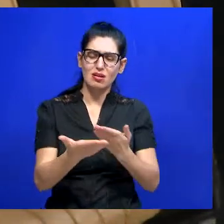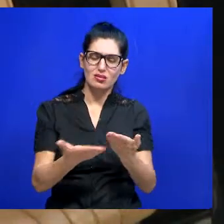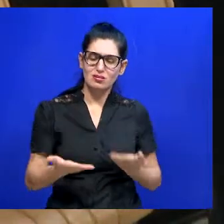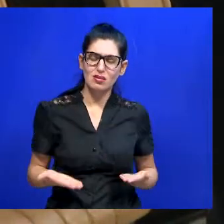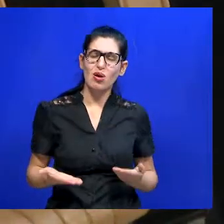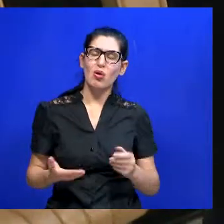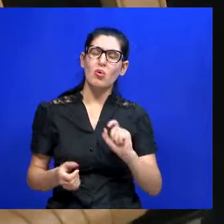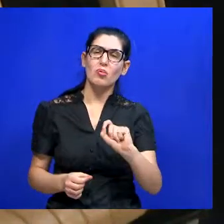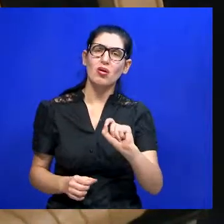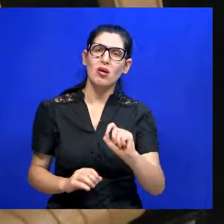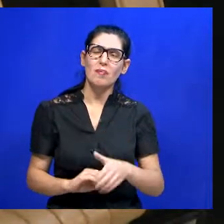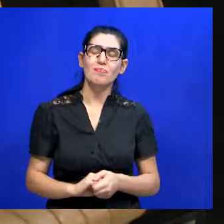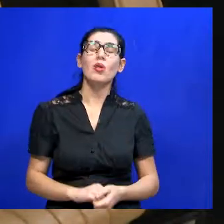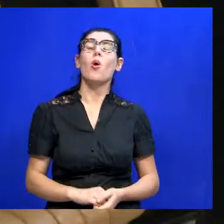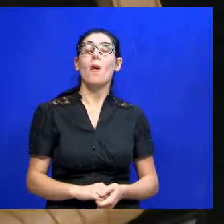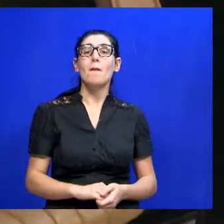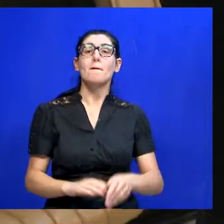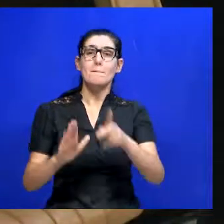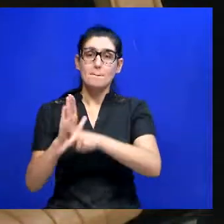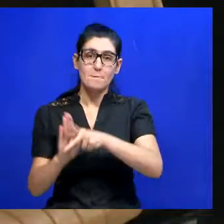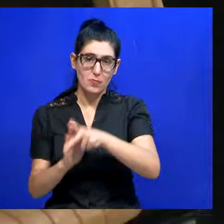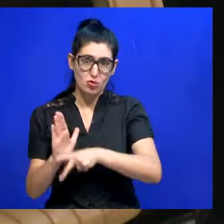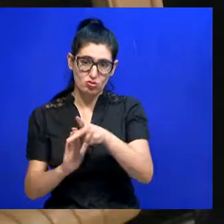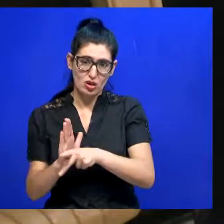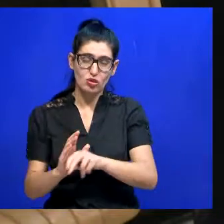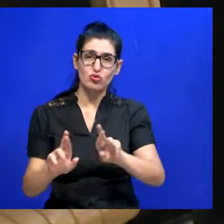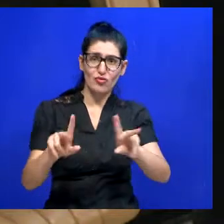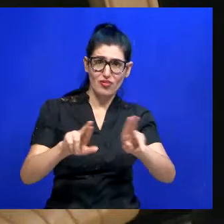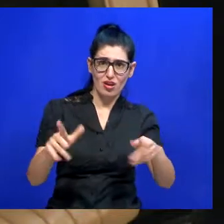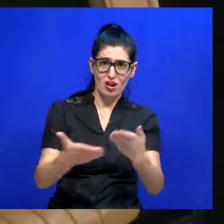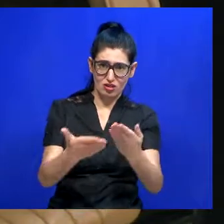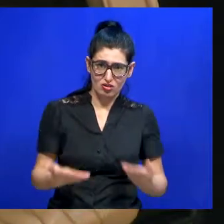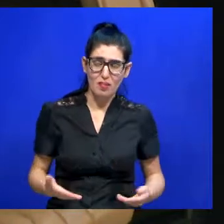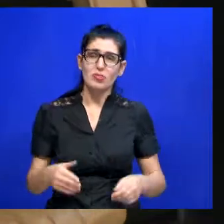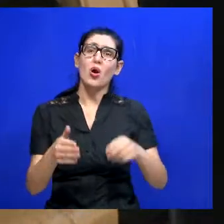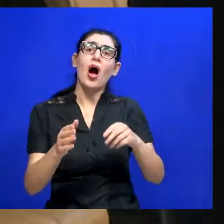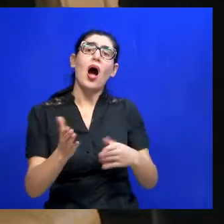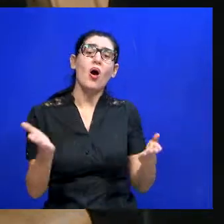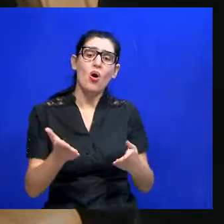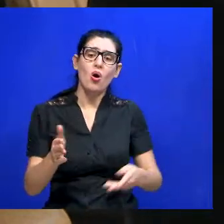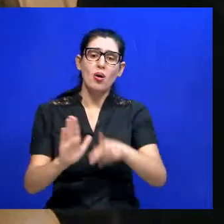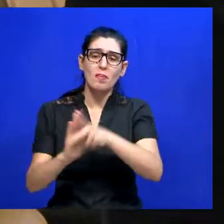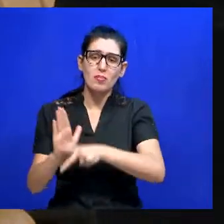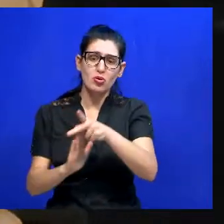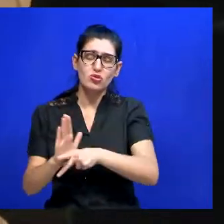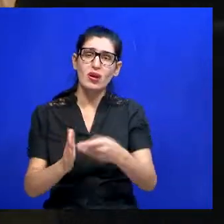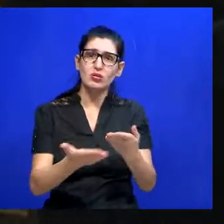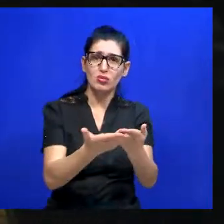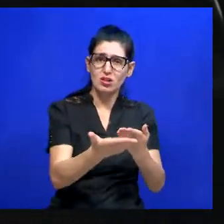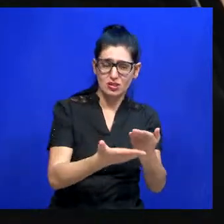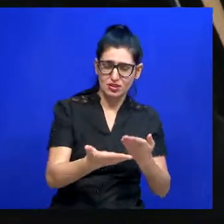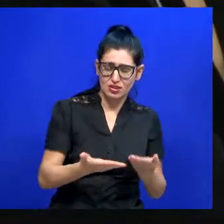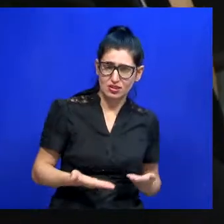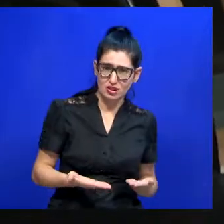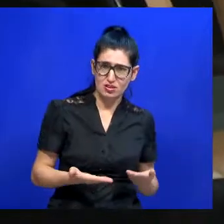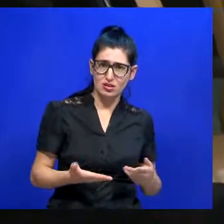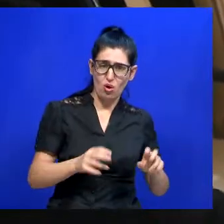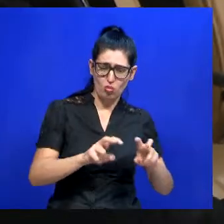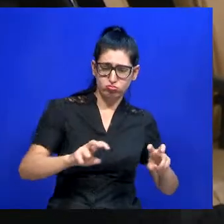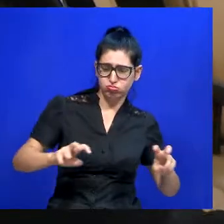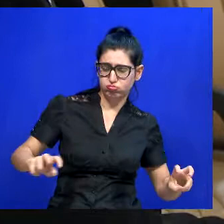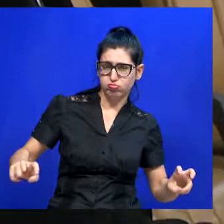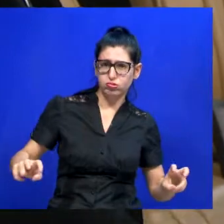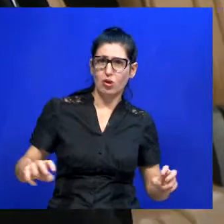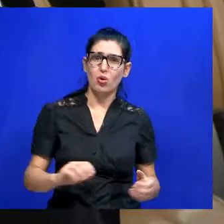com esse projeto, todas as empresas que entrarem como concorrente nas licitações, elas já terão como pré-requisito